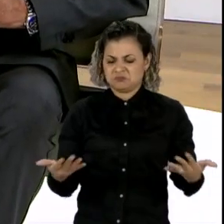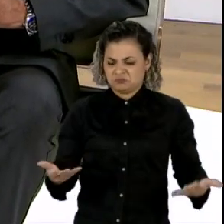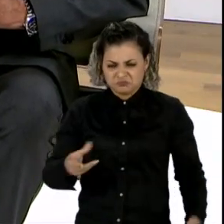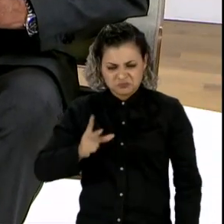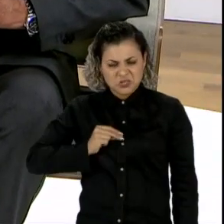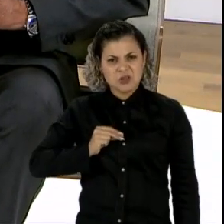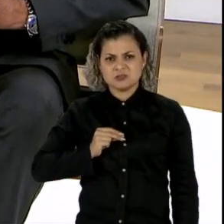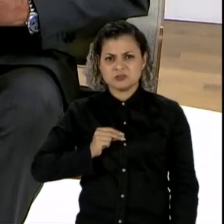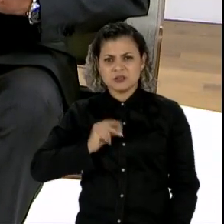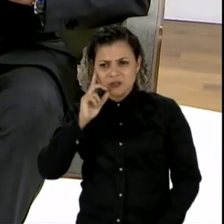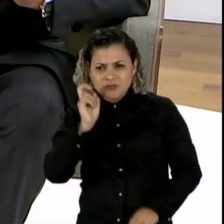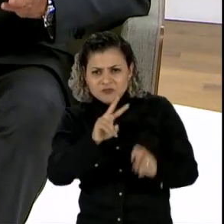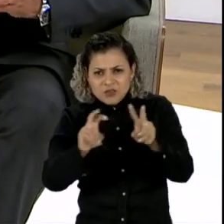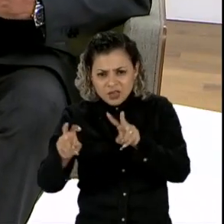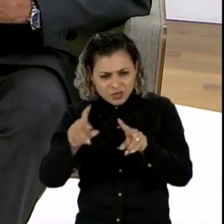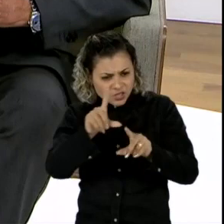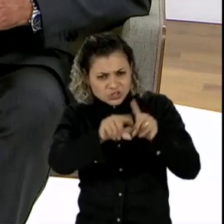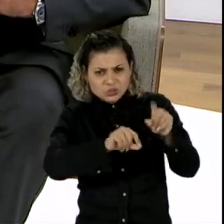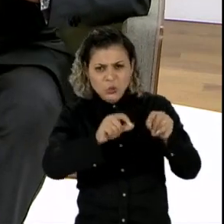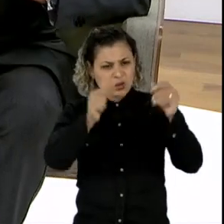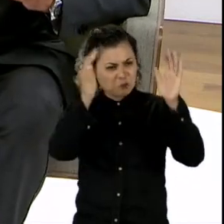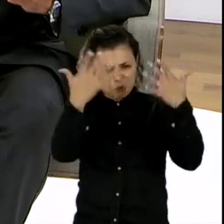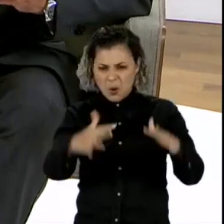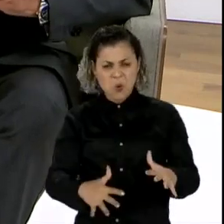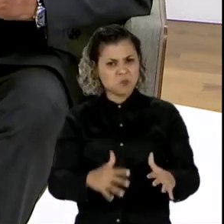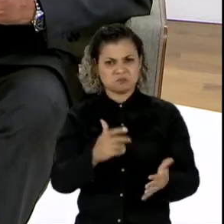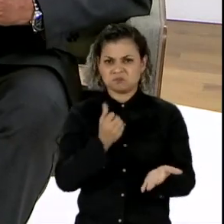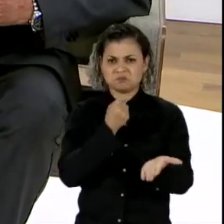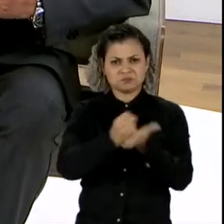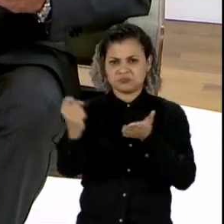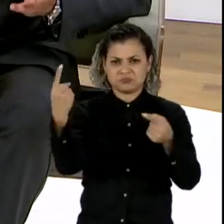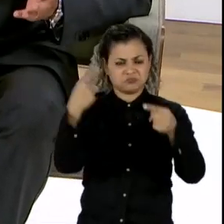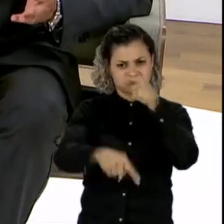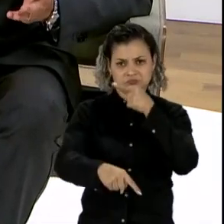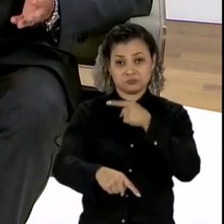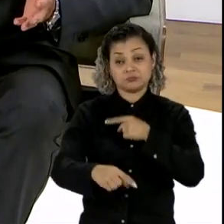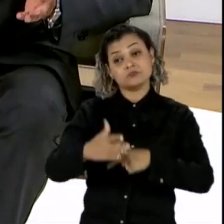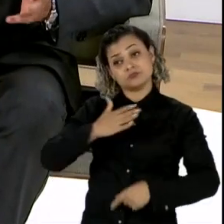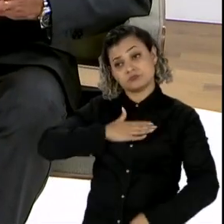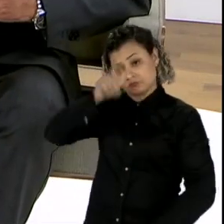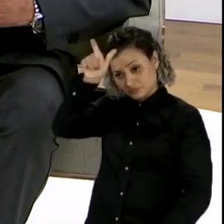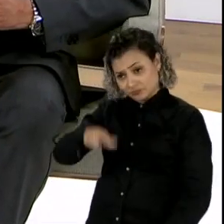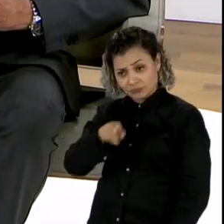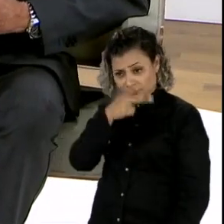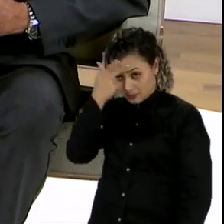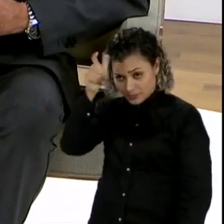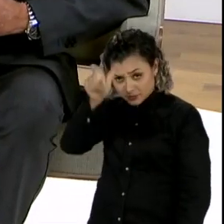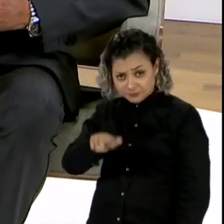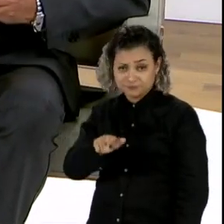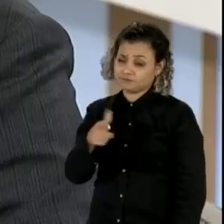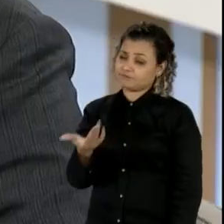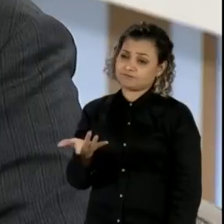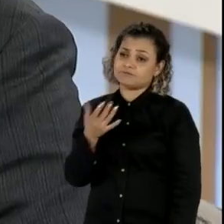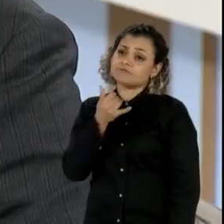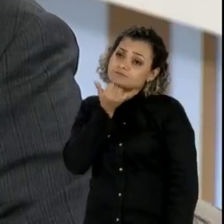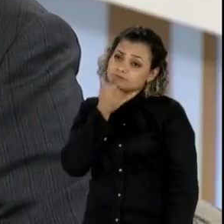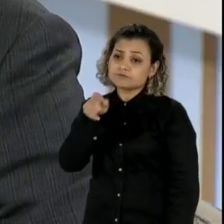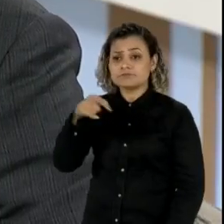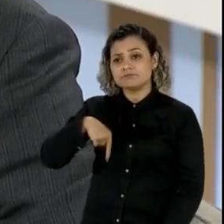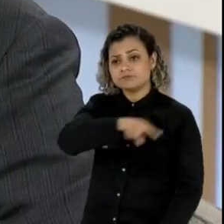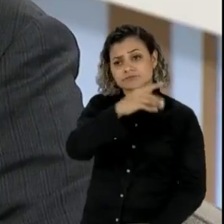escolhas tão desastradas? Em relação à pessoa, eu só posso recomendar, como fiz na nota, um tratamento